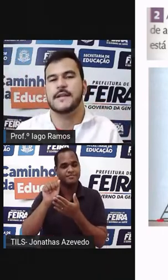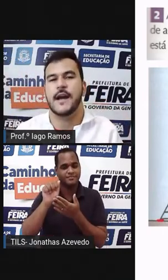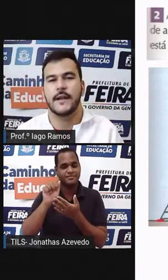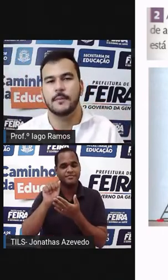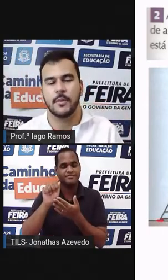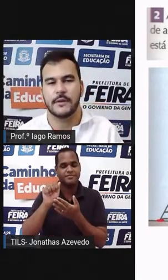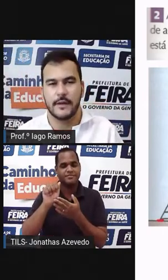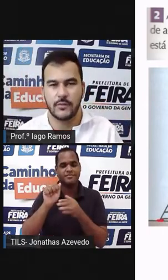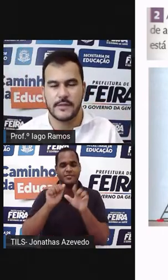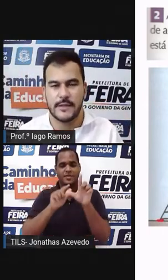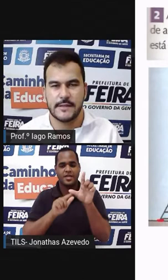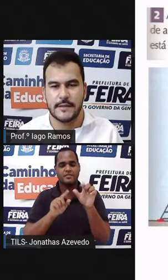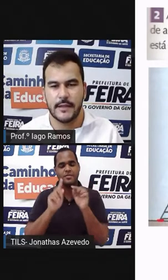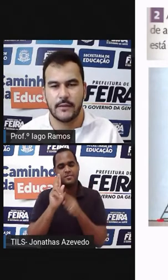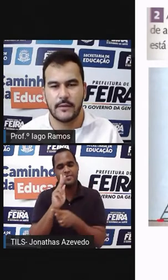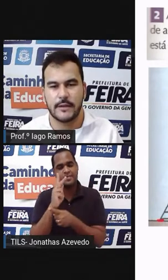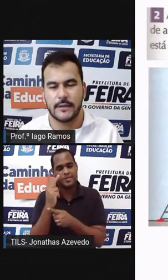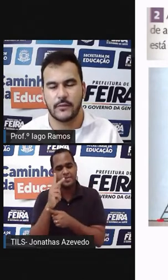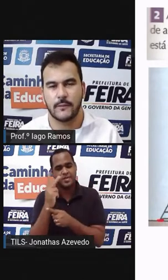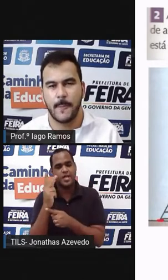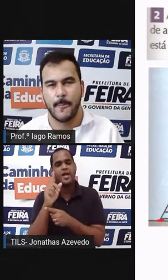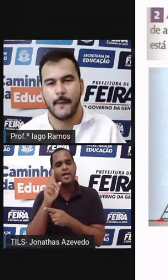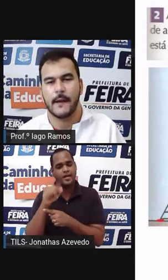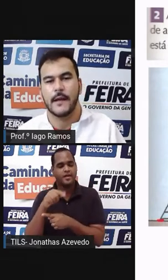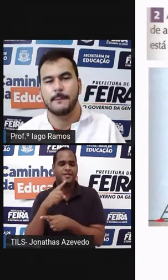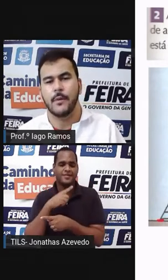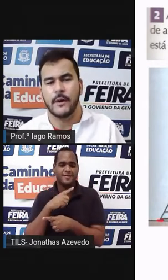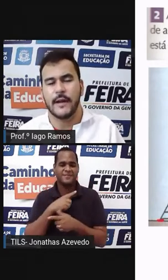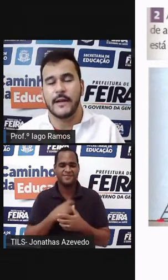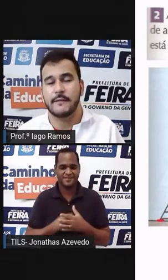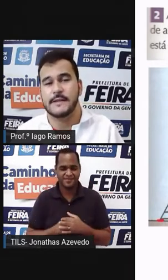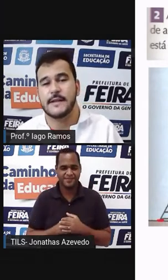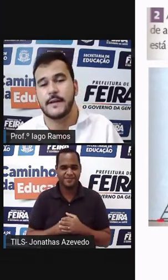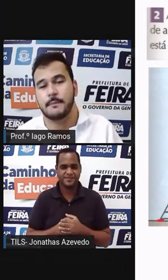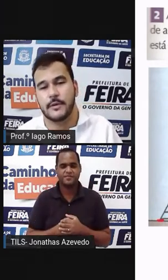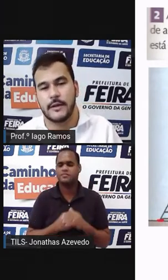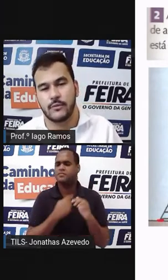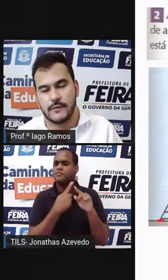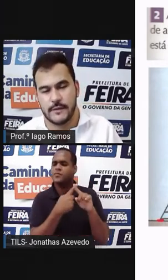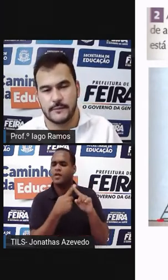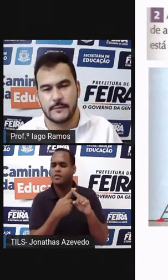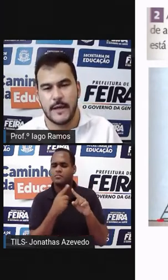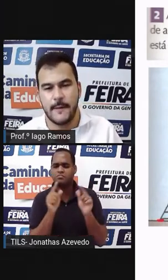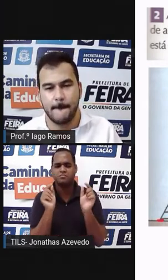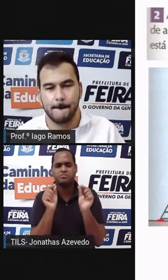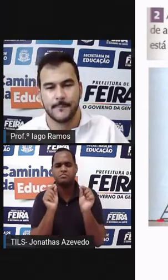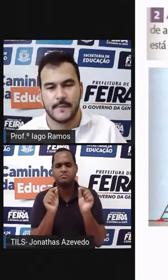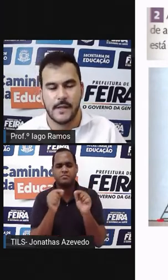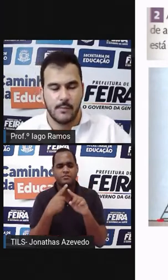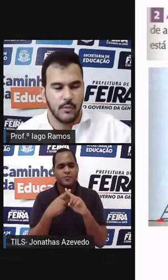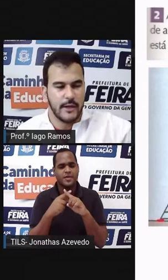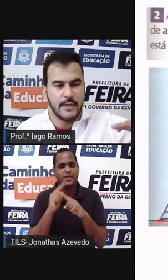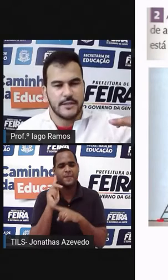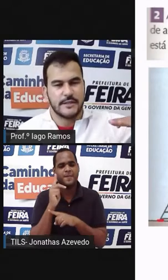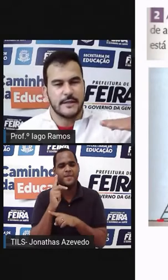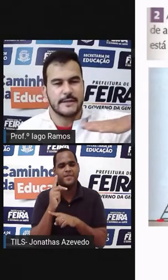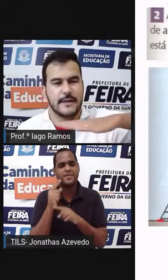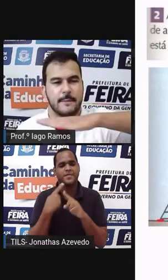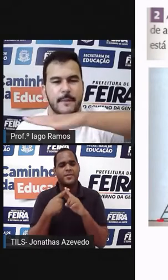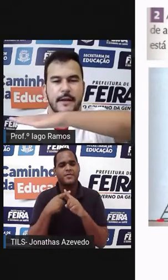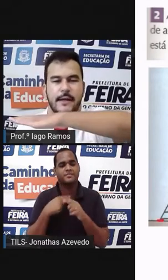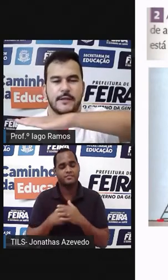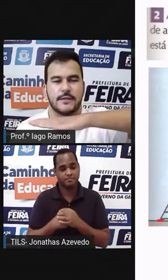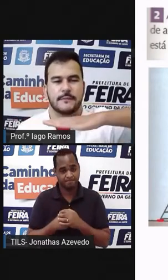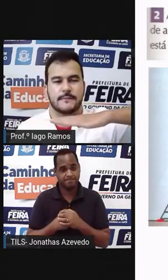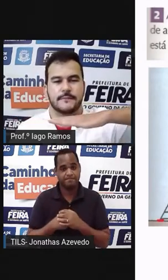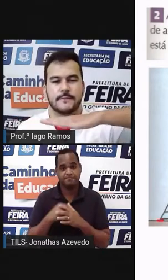Ele vai ser a hipotenusa desse triângulo retângulo. E por que ele vai ser a hipotenusa, tá? Porque a distância